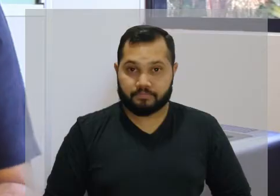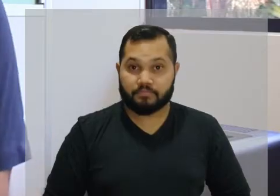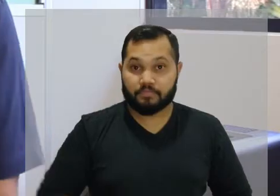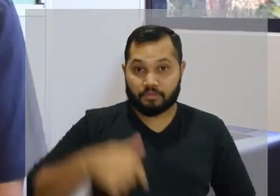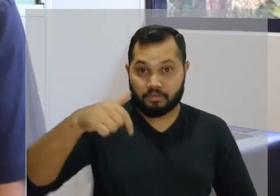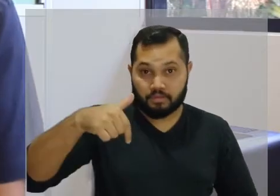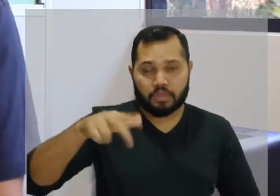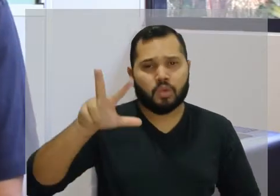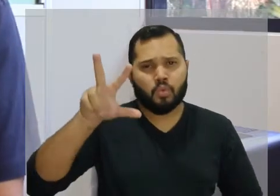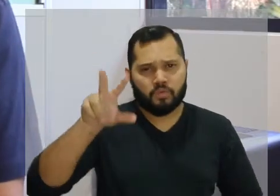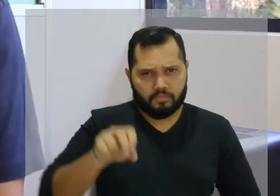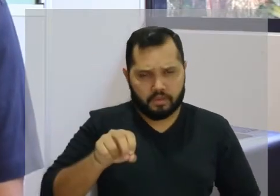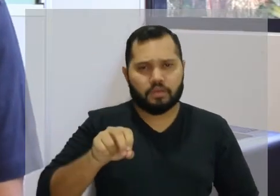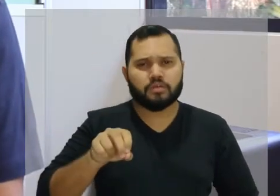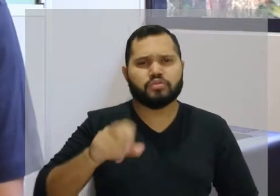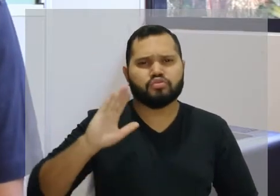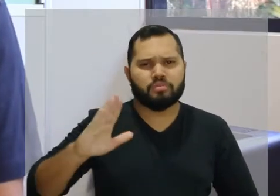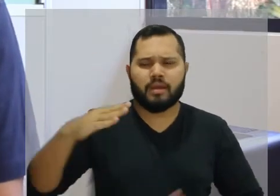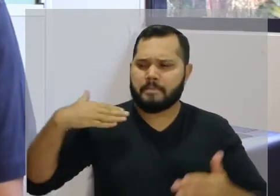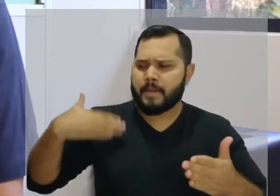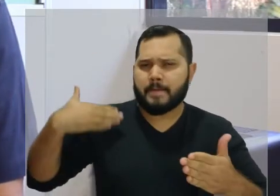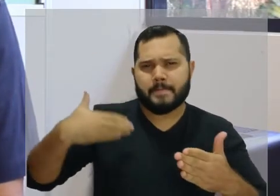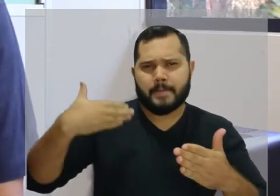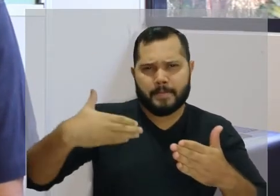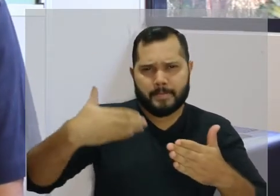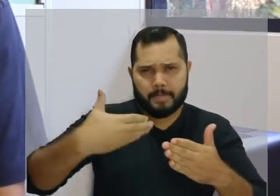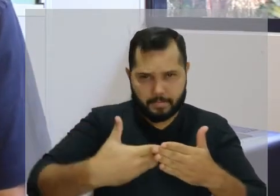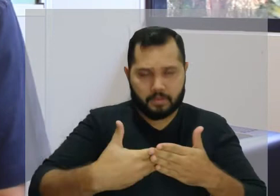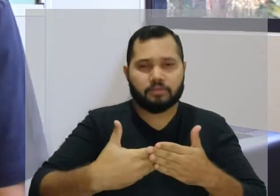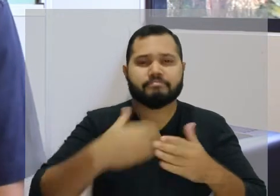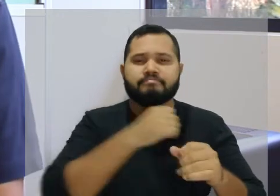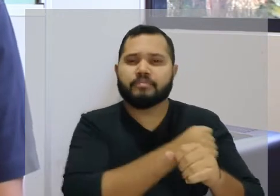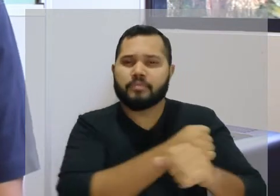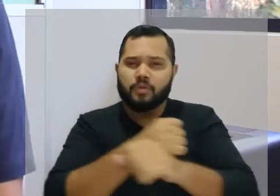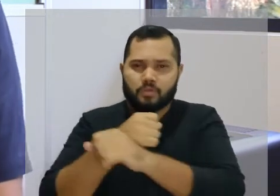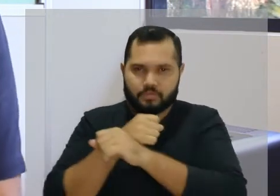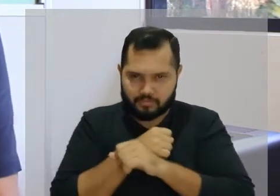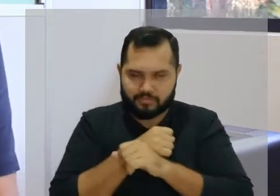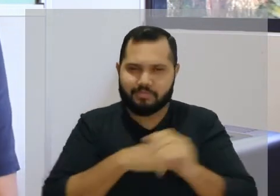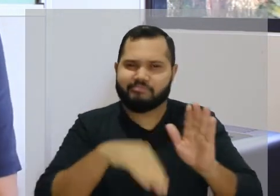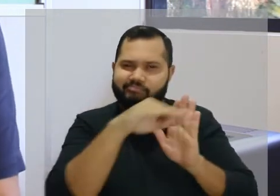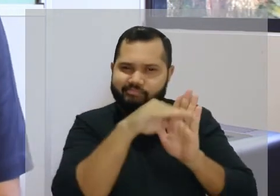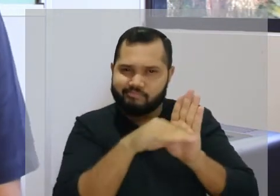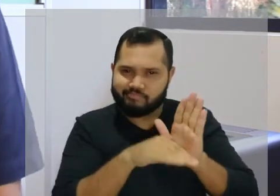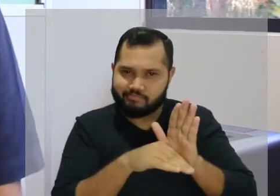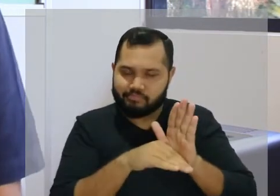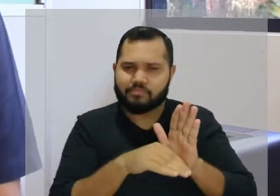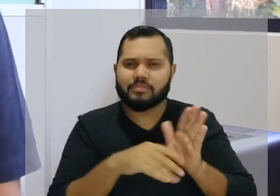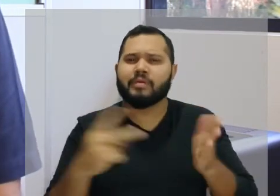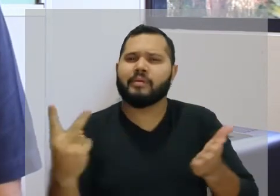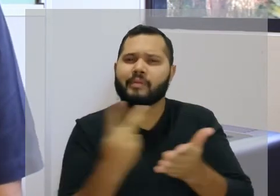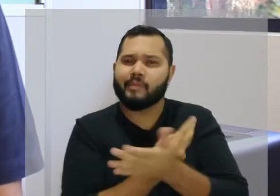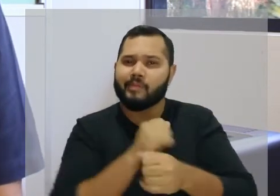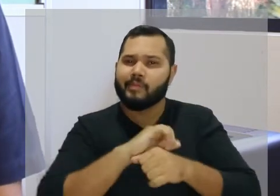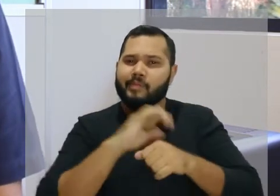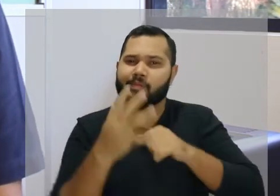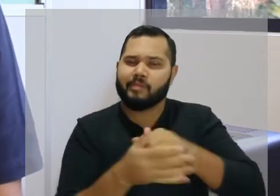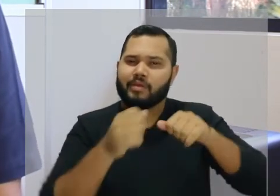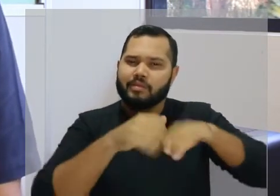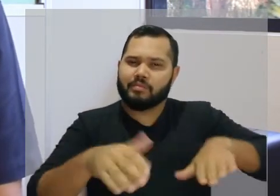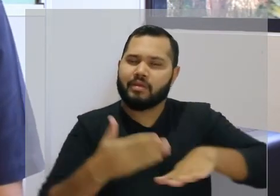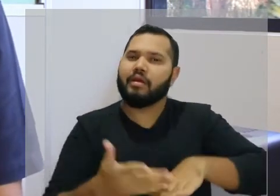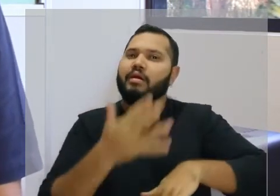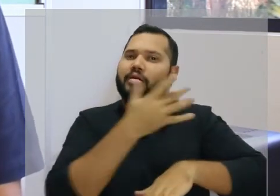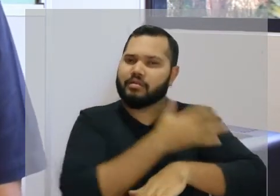A universidade vem tomando medidas de precaução desde o início da pandemia.